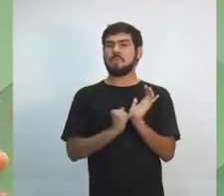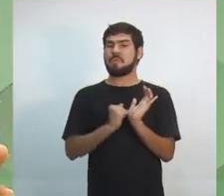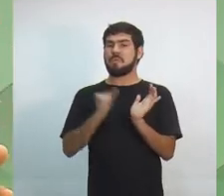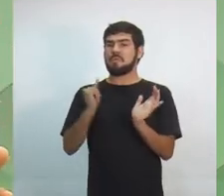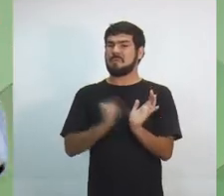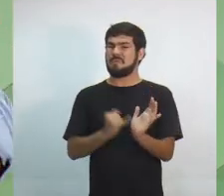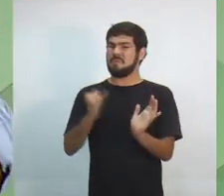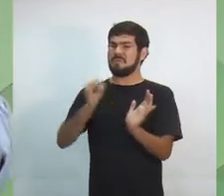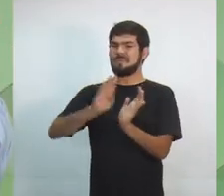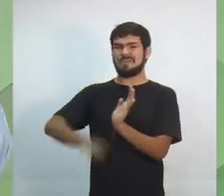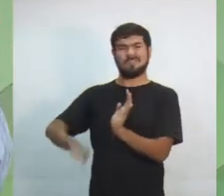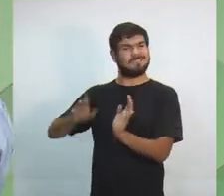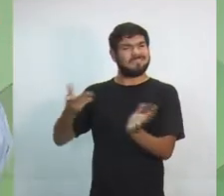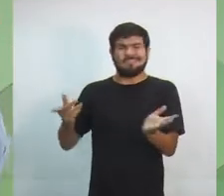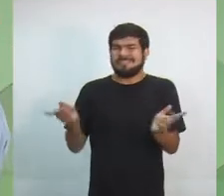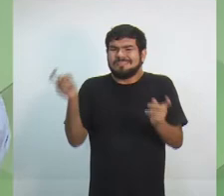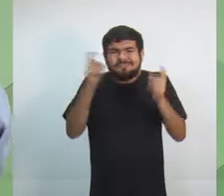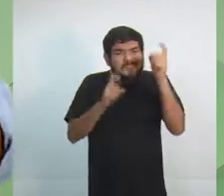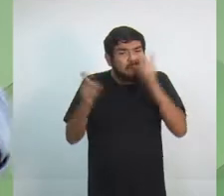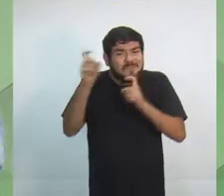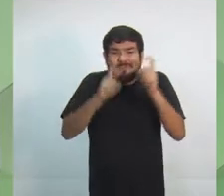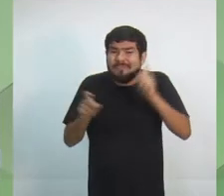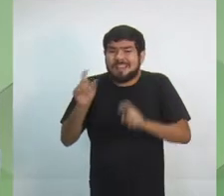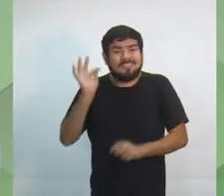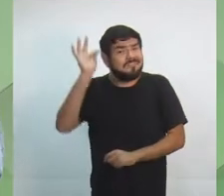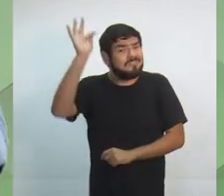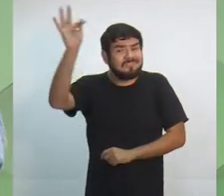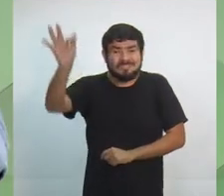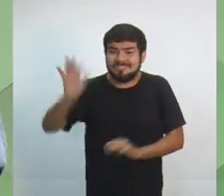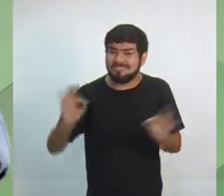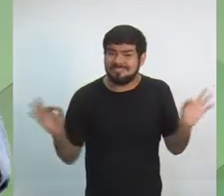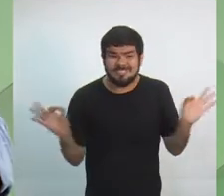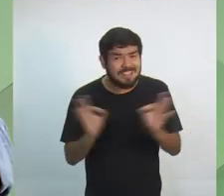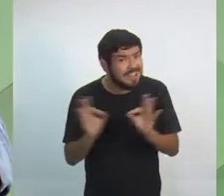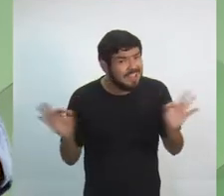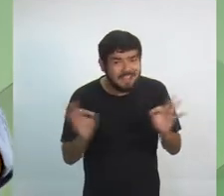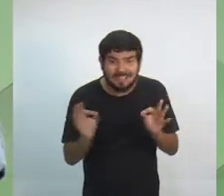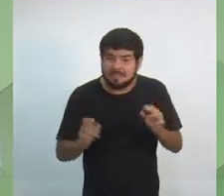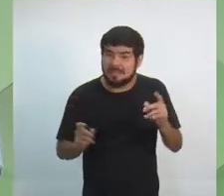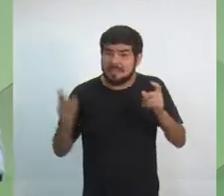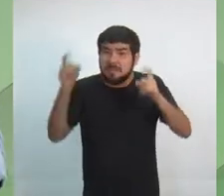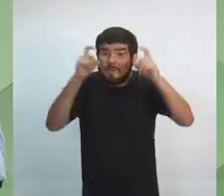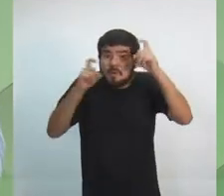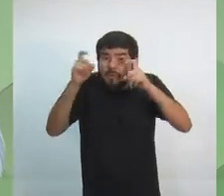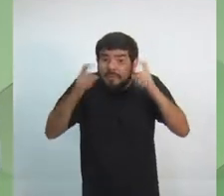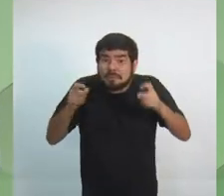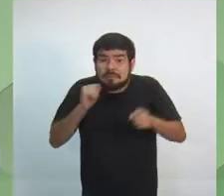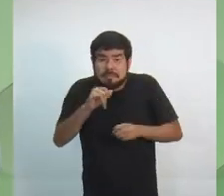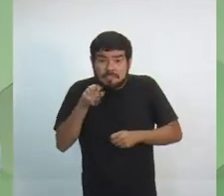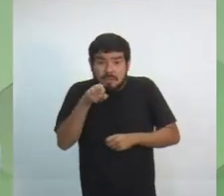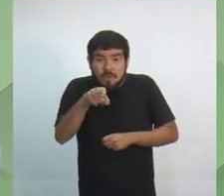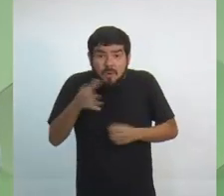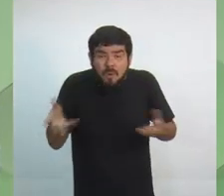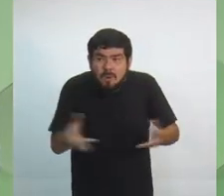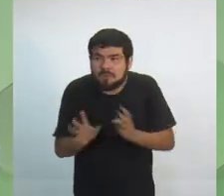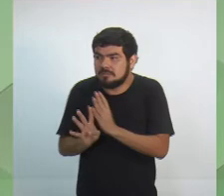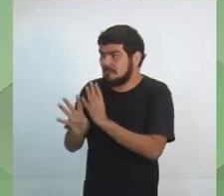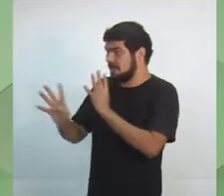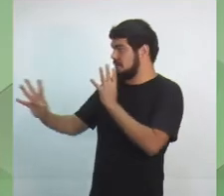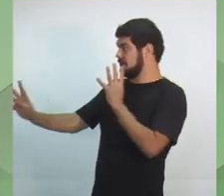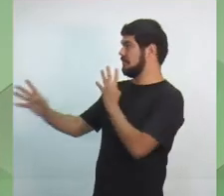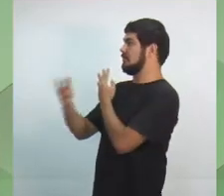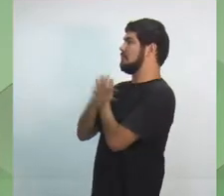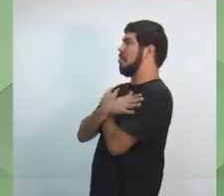modelo trouxe e não se preocuparam com o futuro. Não se preocuparam se hoje você estaria na fila do